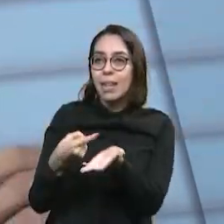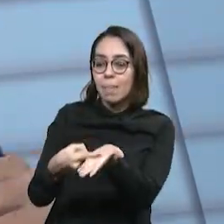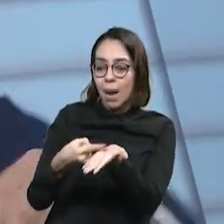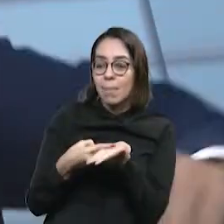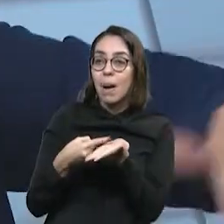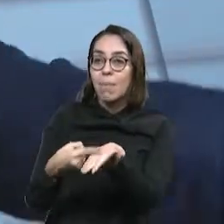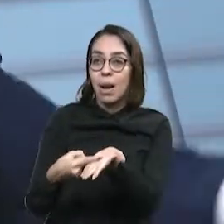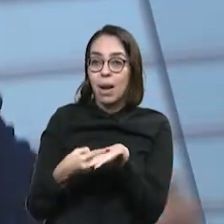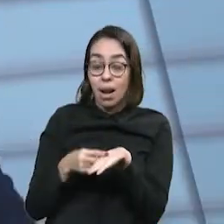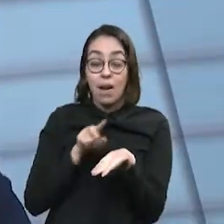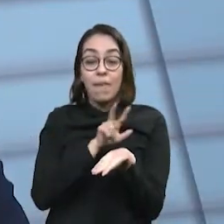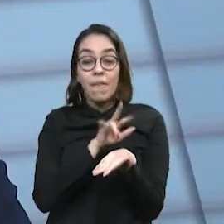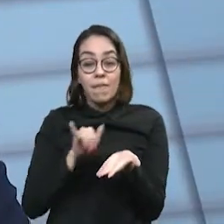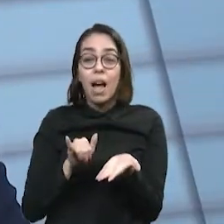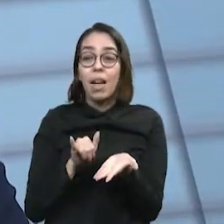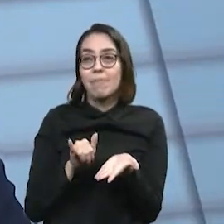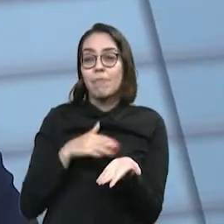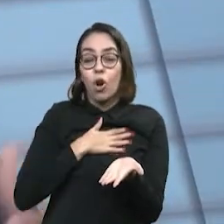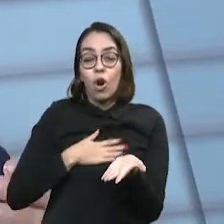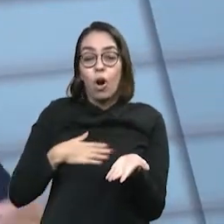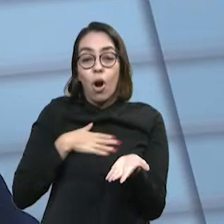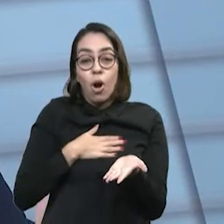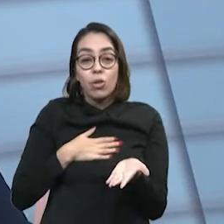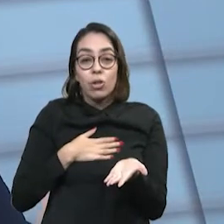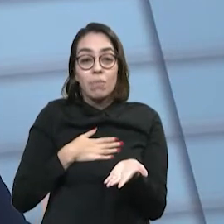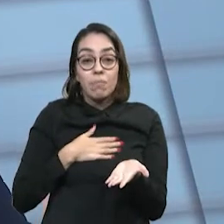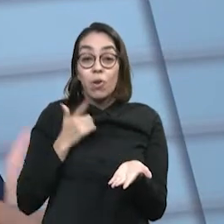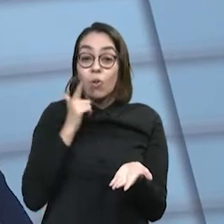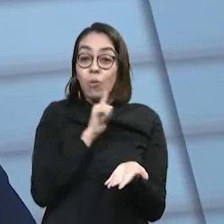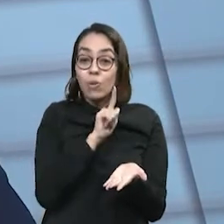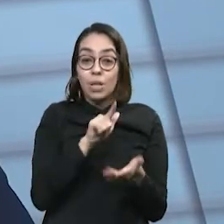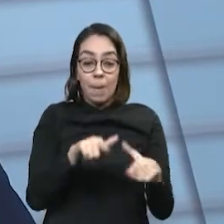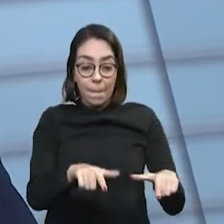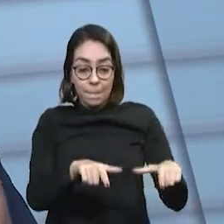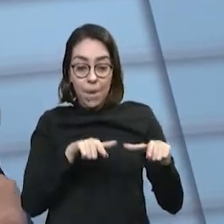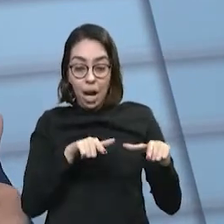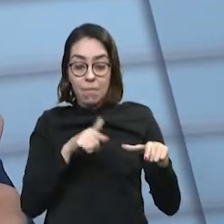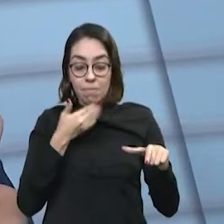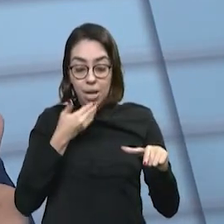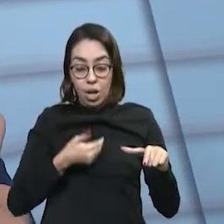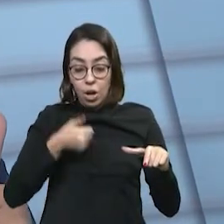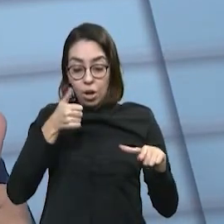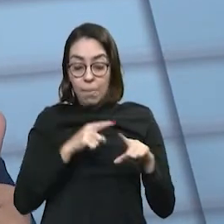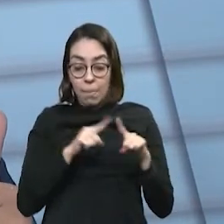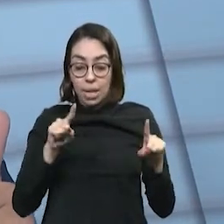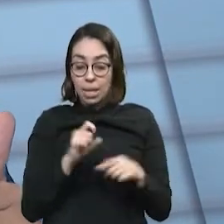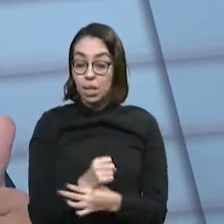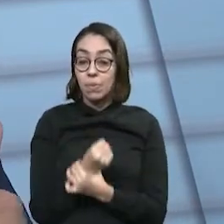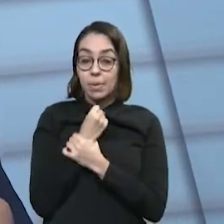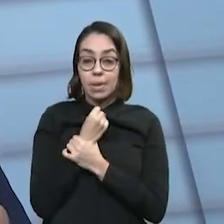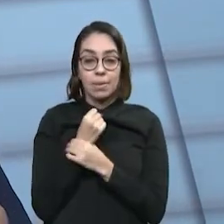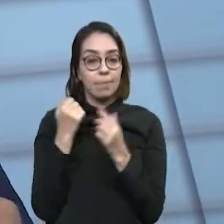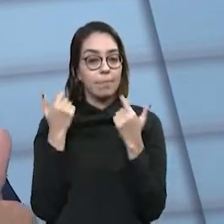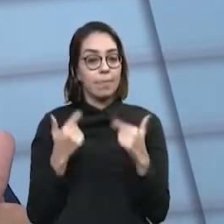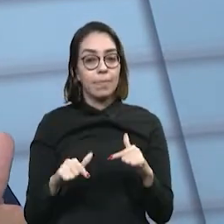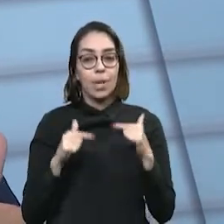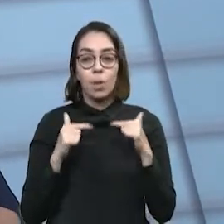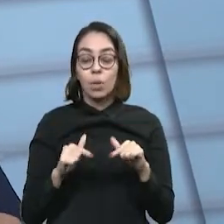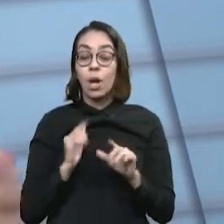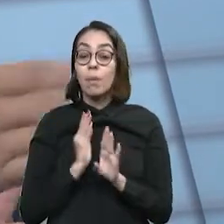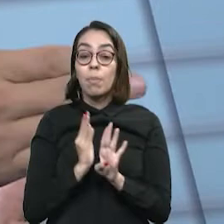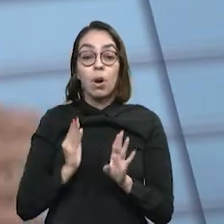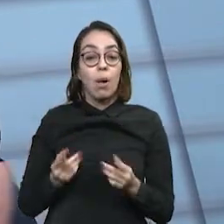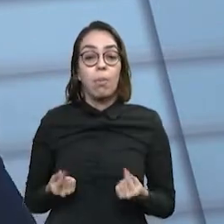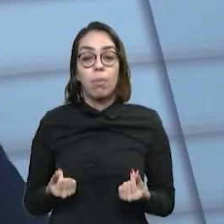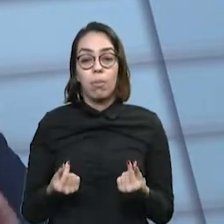transação para as pequenas e médias empresas. Tenho acesso às minhas certidões, mas isso não se sustenta. Porque o problema do consumo, o